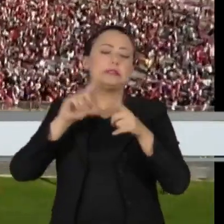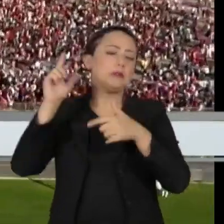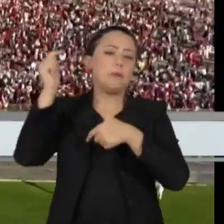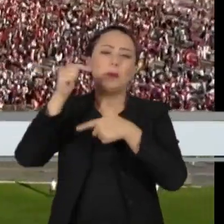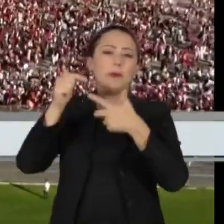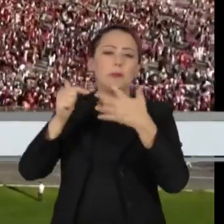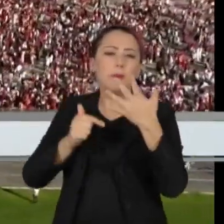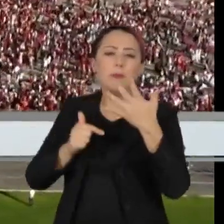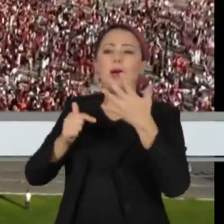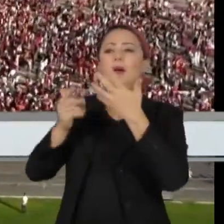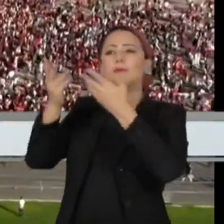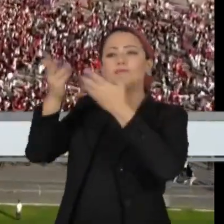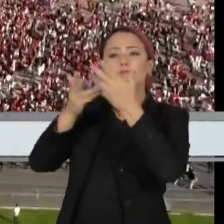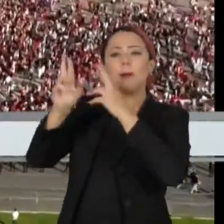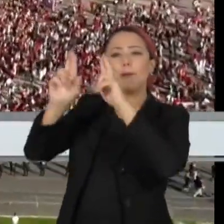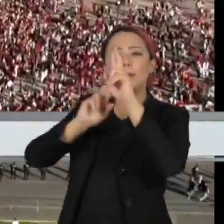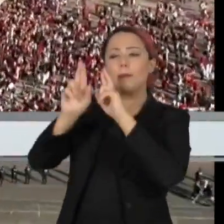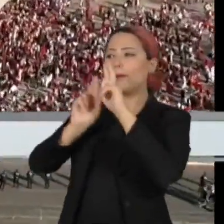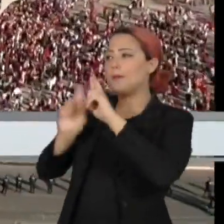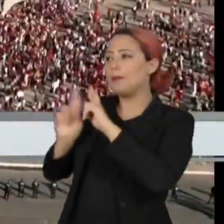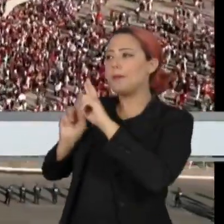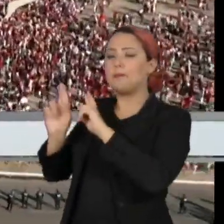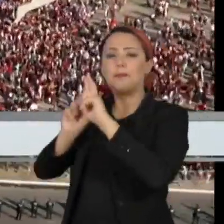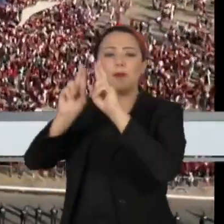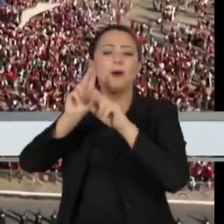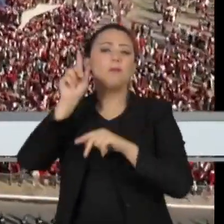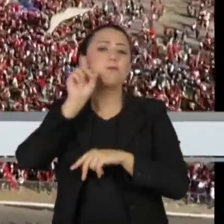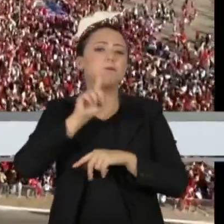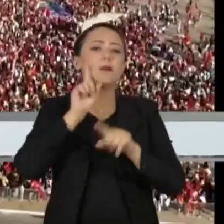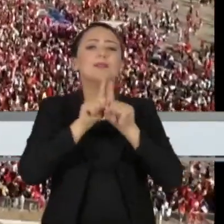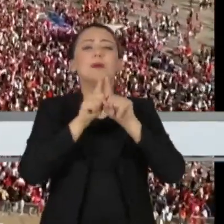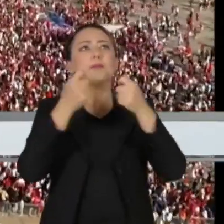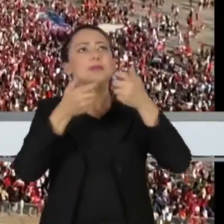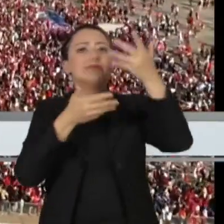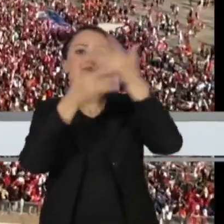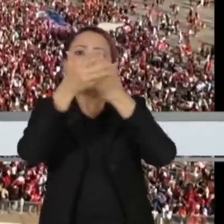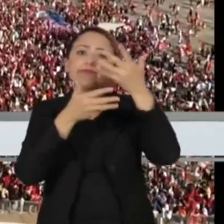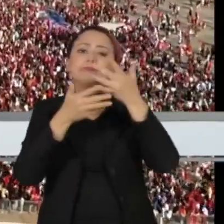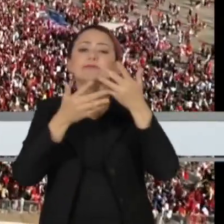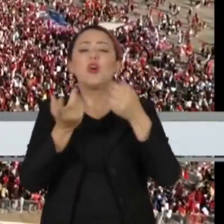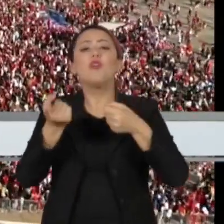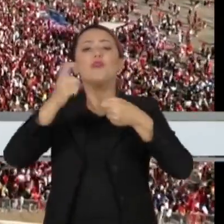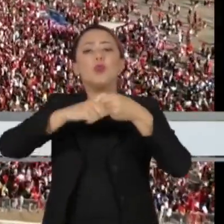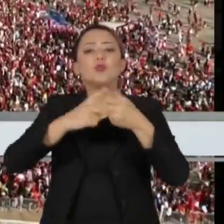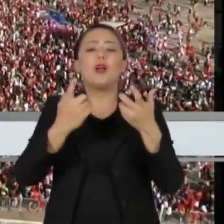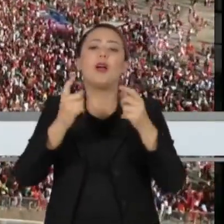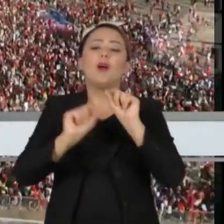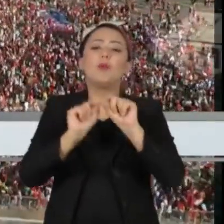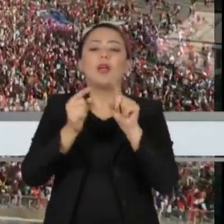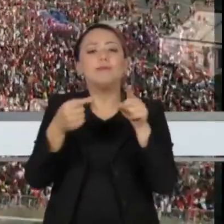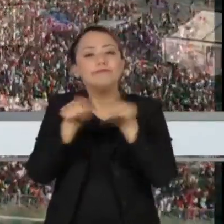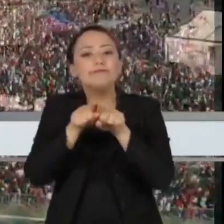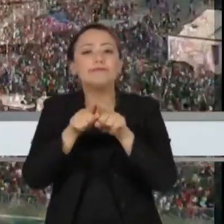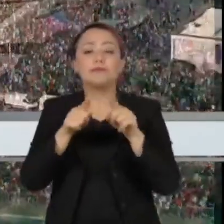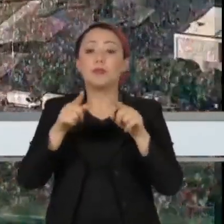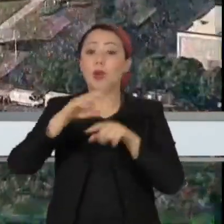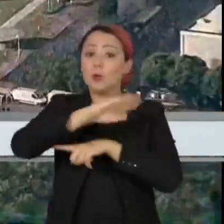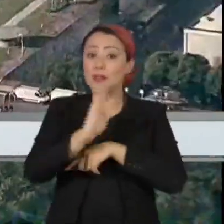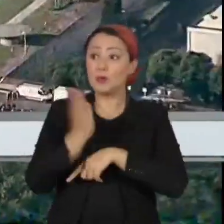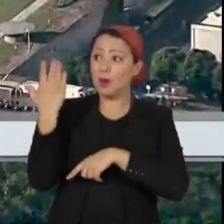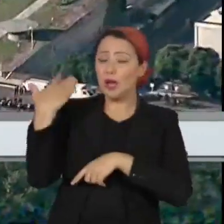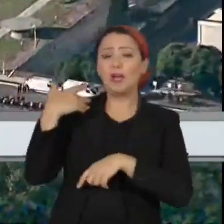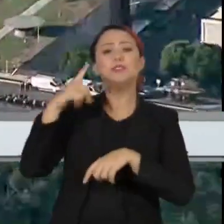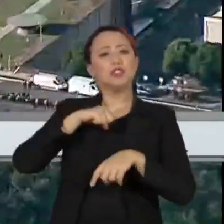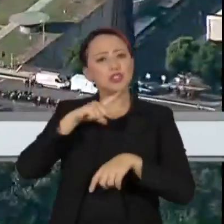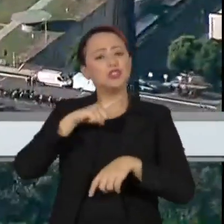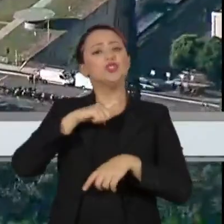de lembrar o relacionamento com os Estados Unidos, em suma, temos, voltarmos a ter uma política externa como o Brasil teve. O Brasil tem o Itamaraty,